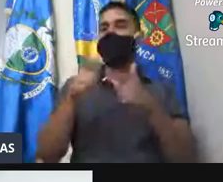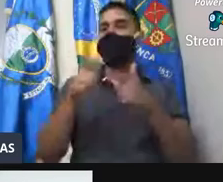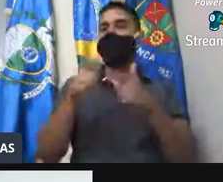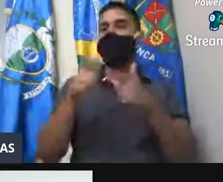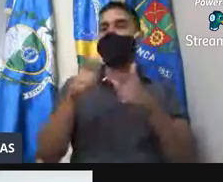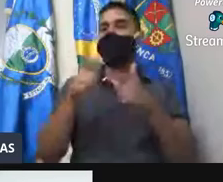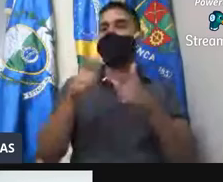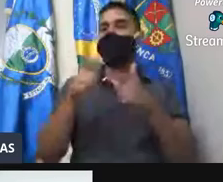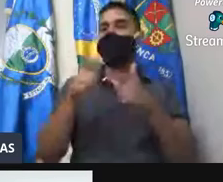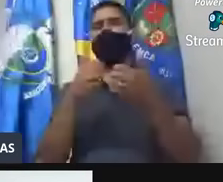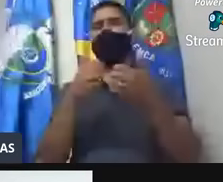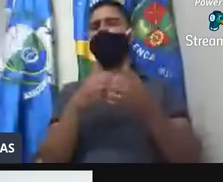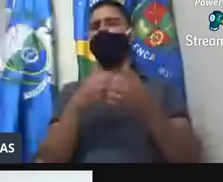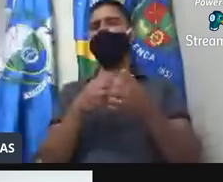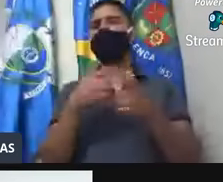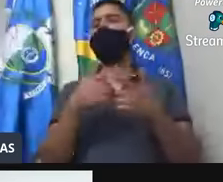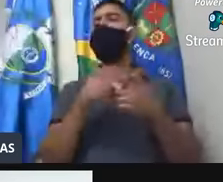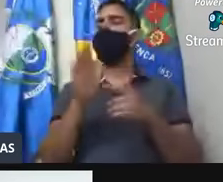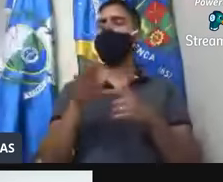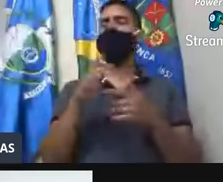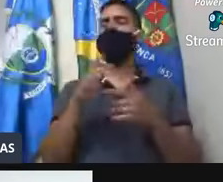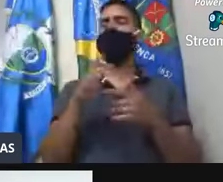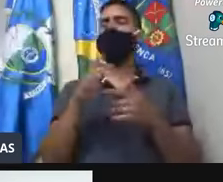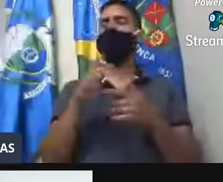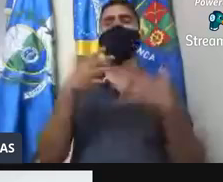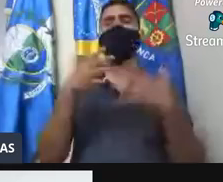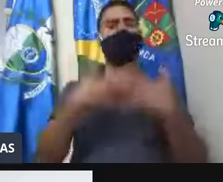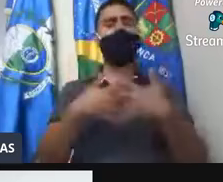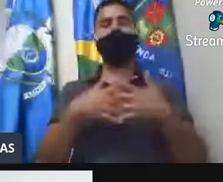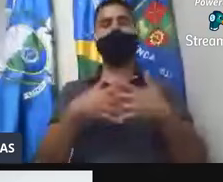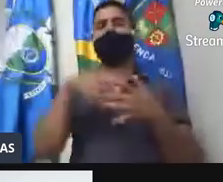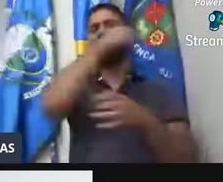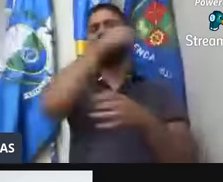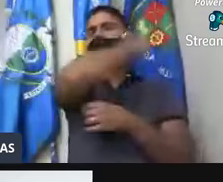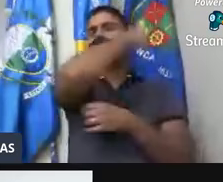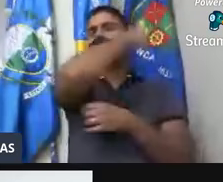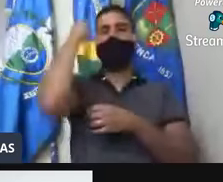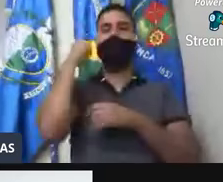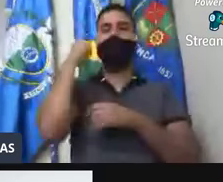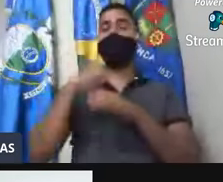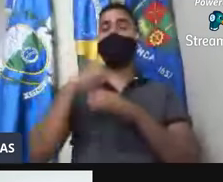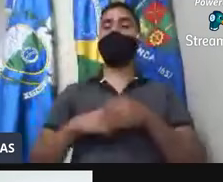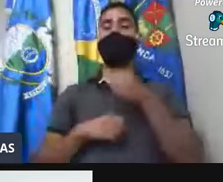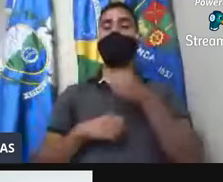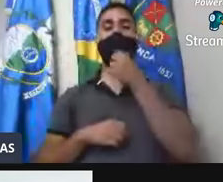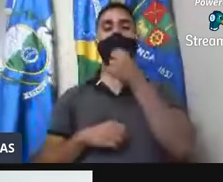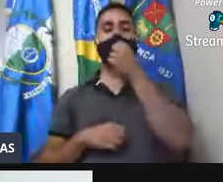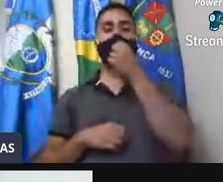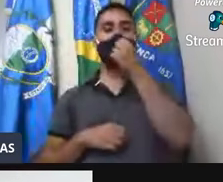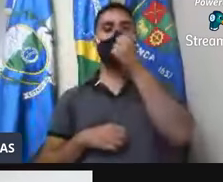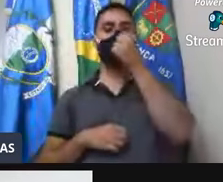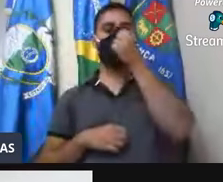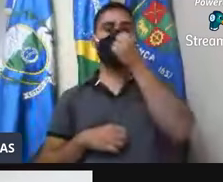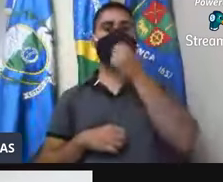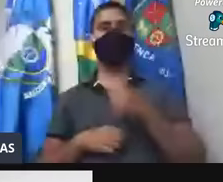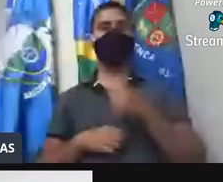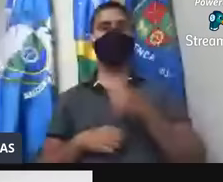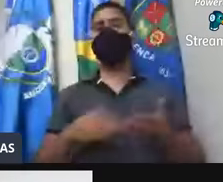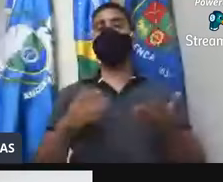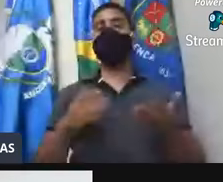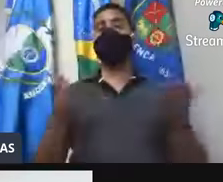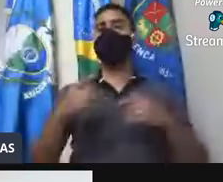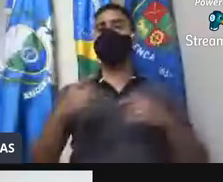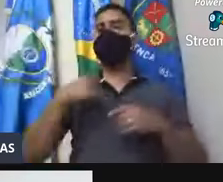influenciando na rotina do distrito. Então, pelo que foi falado e hoje eu tive com a